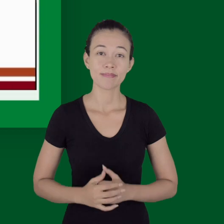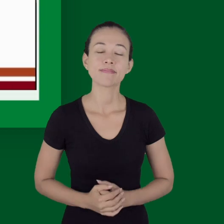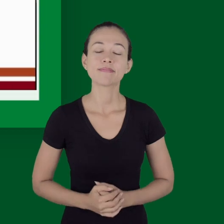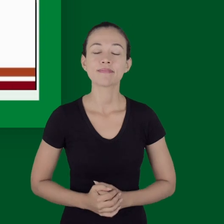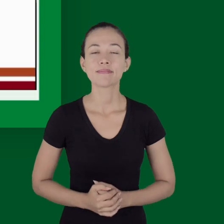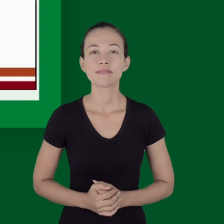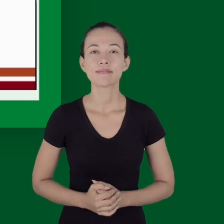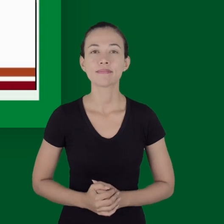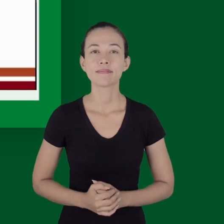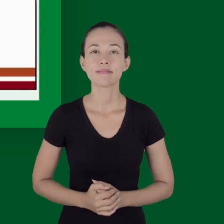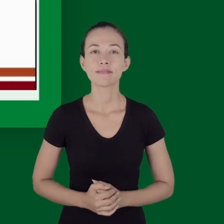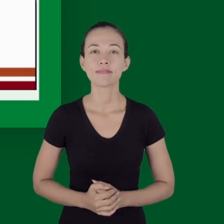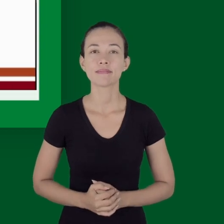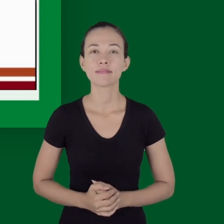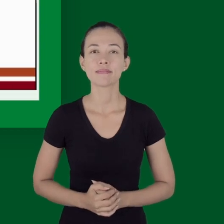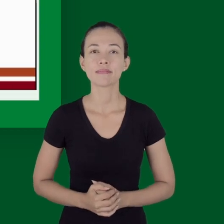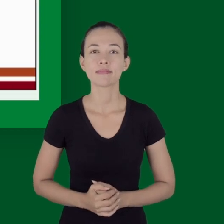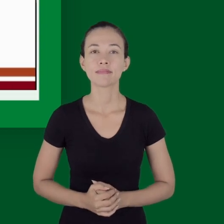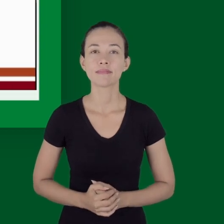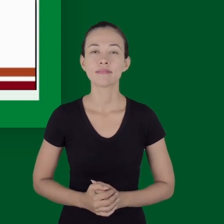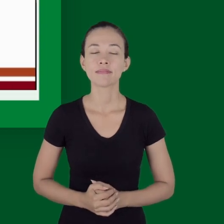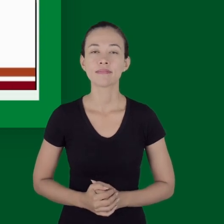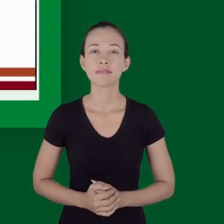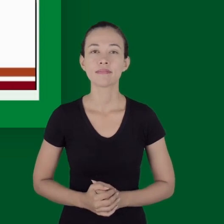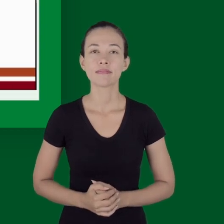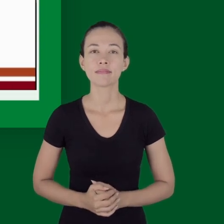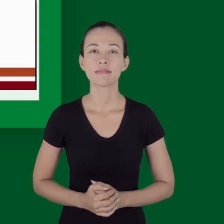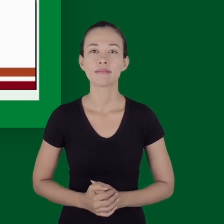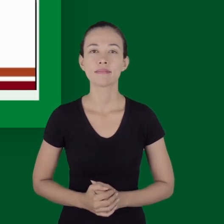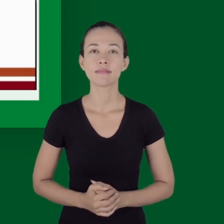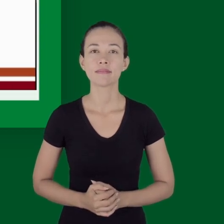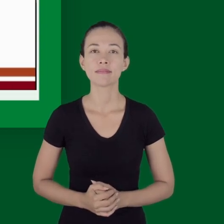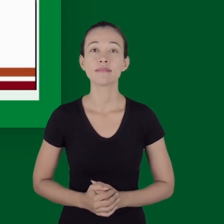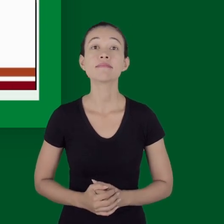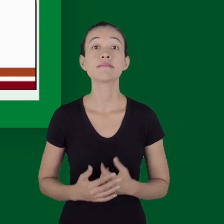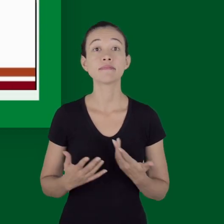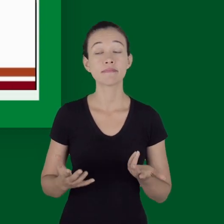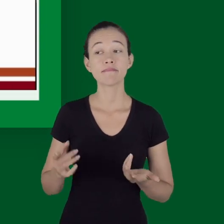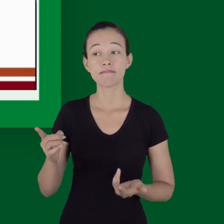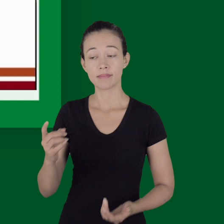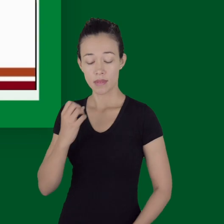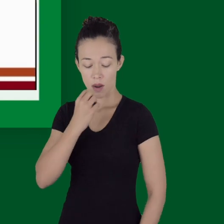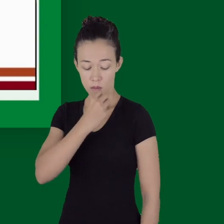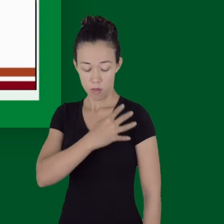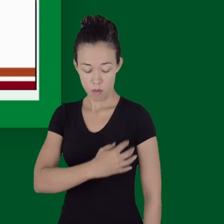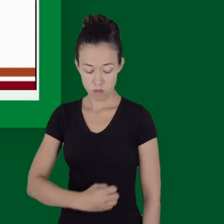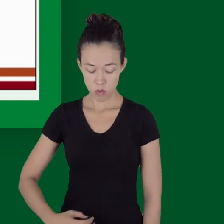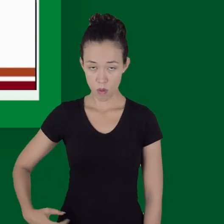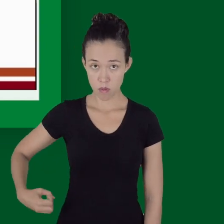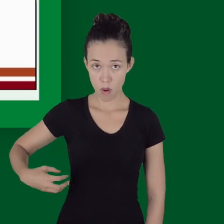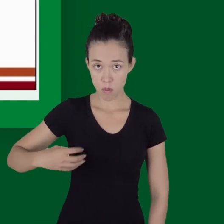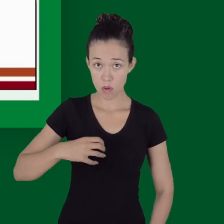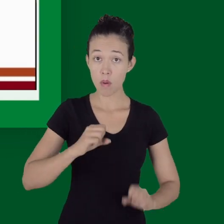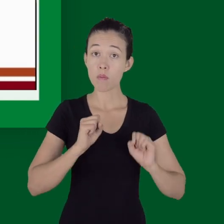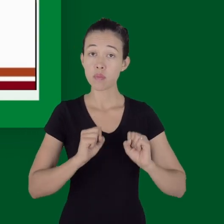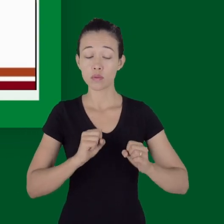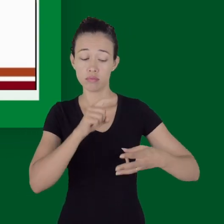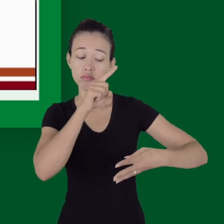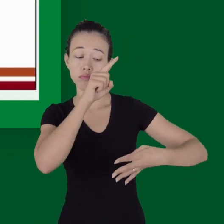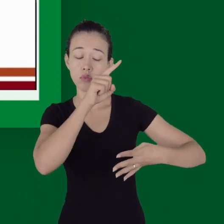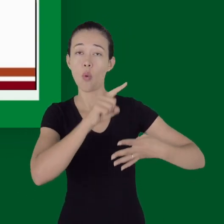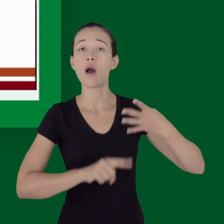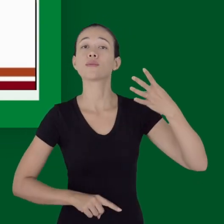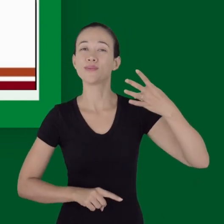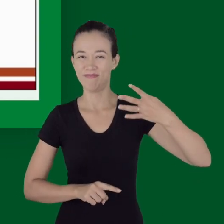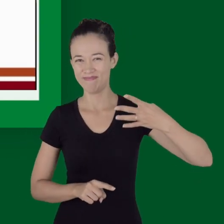Então, nos exemplos, a gente vai considerar isso, 5 litros, como a volemia do paciente. O choque hemorrágico pode ser classificado em